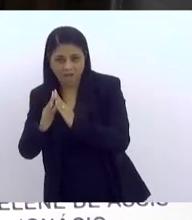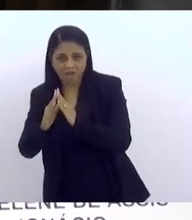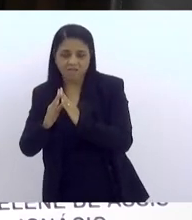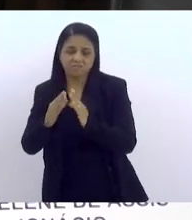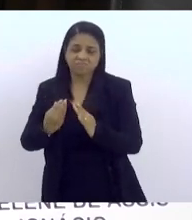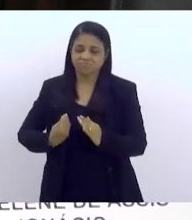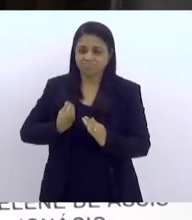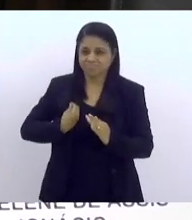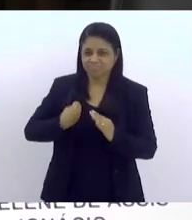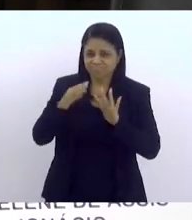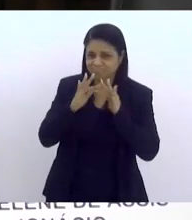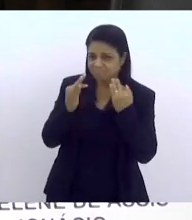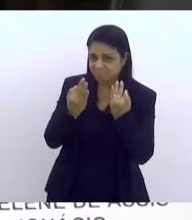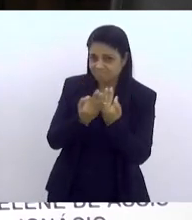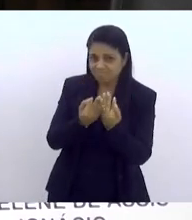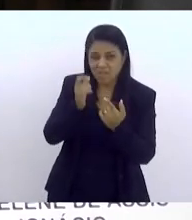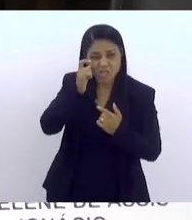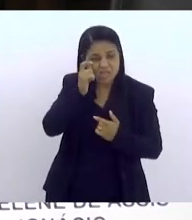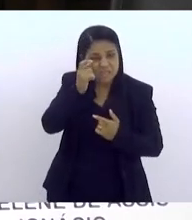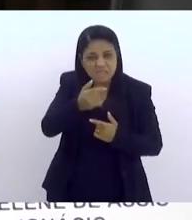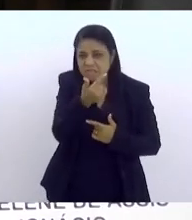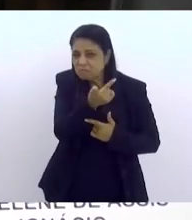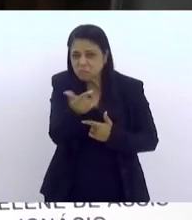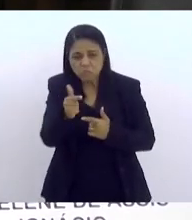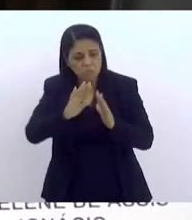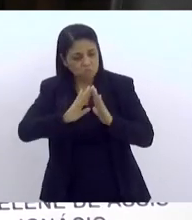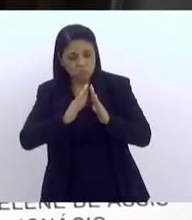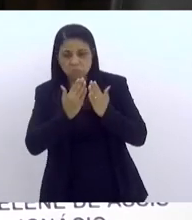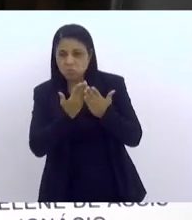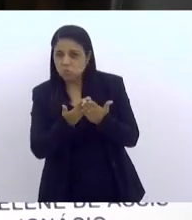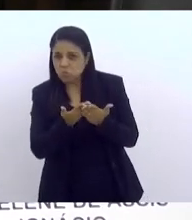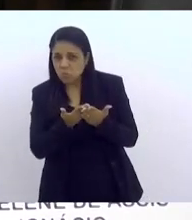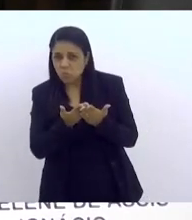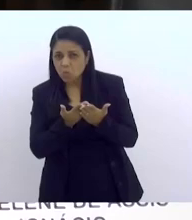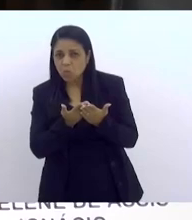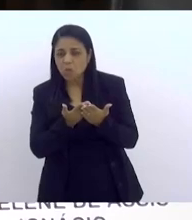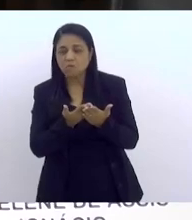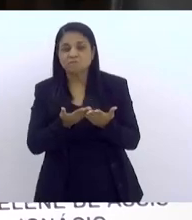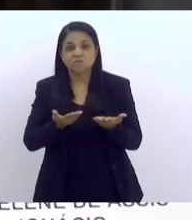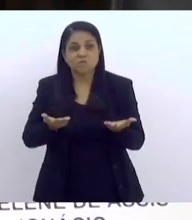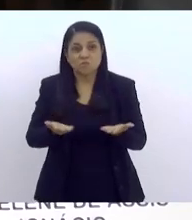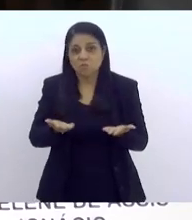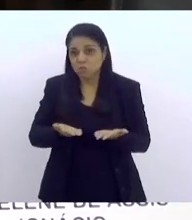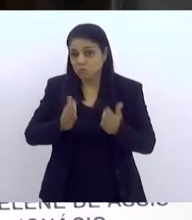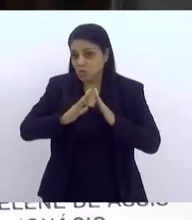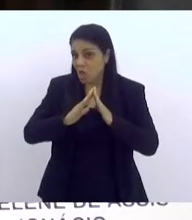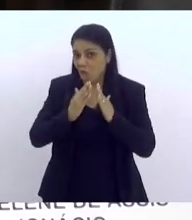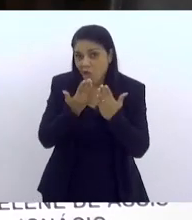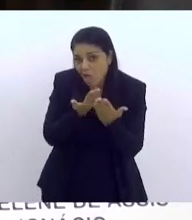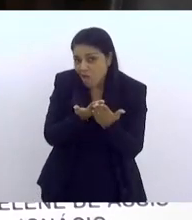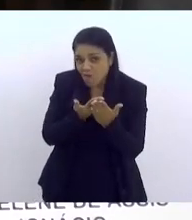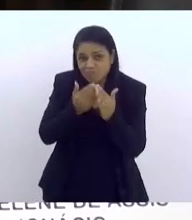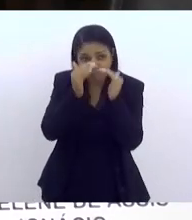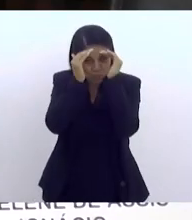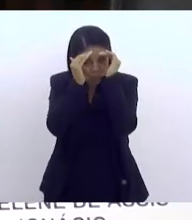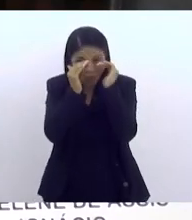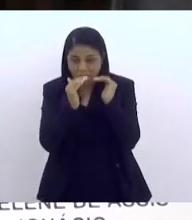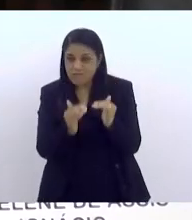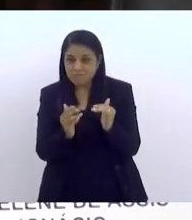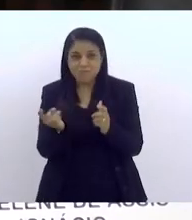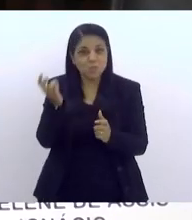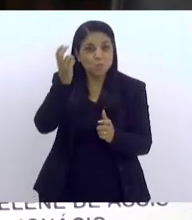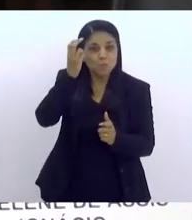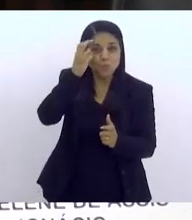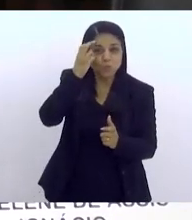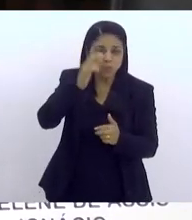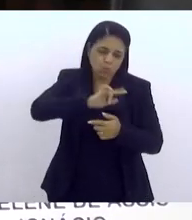familiar, o desinteresse pela escola. A gente tem uma escola que não respeita a cultura diversa